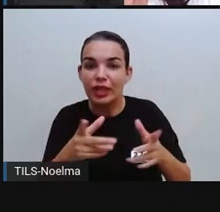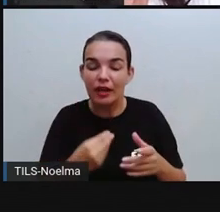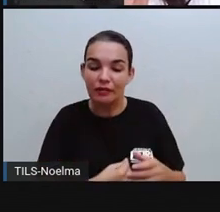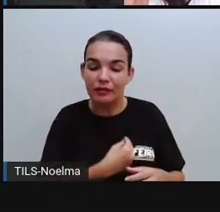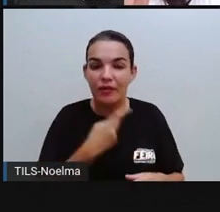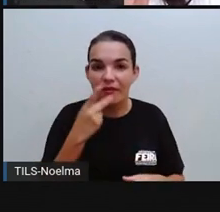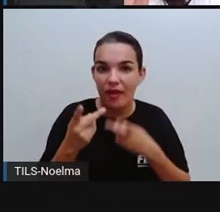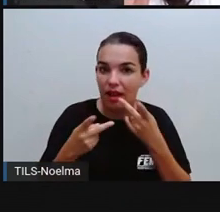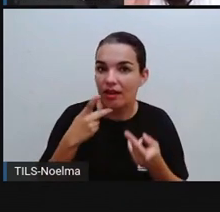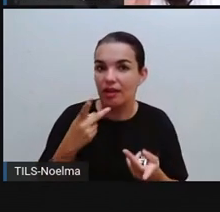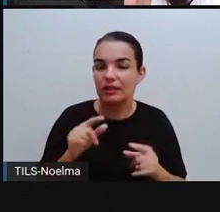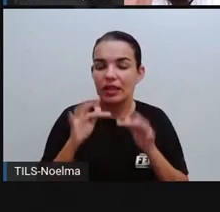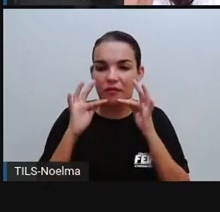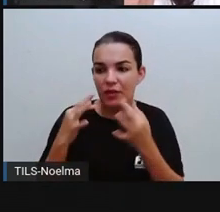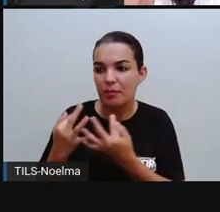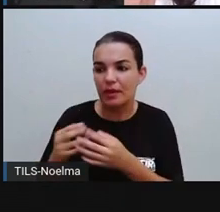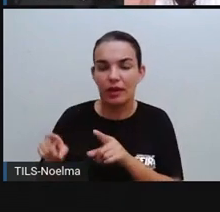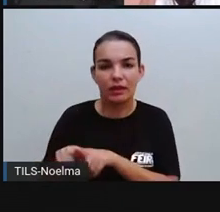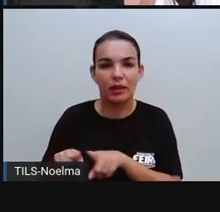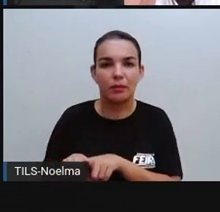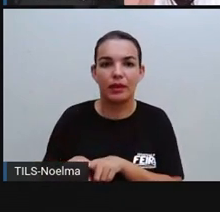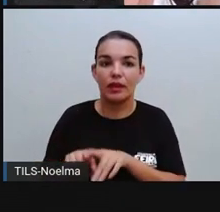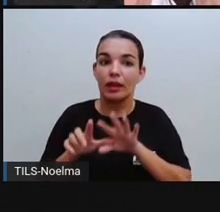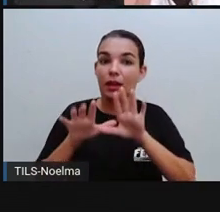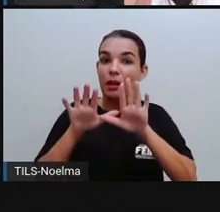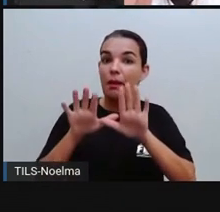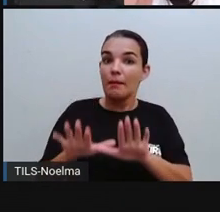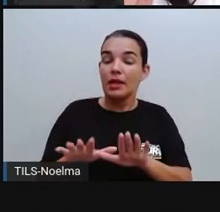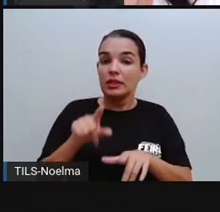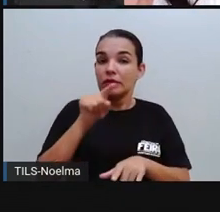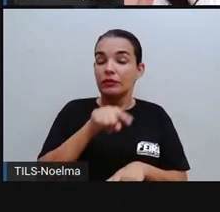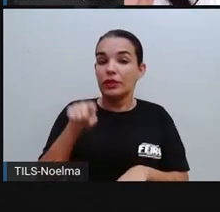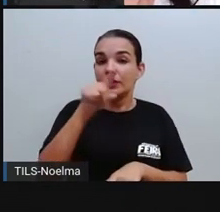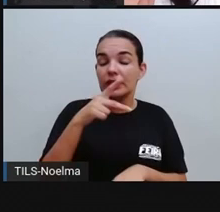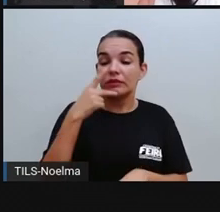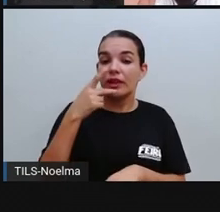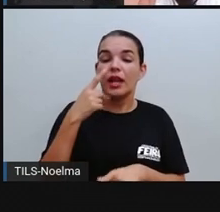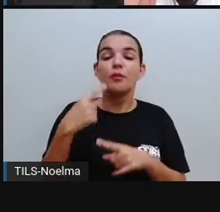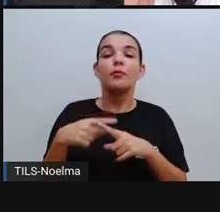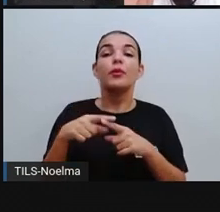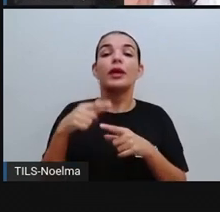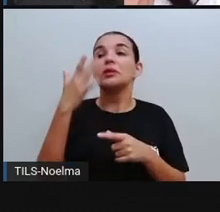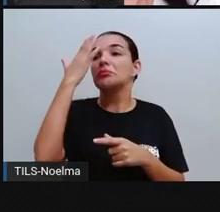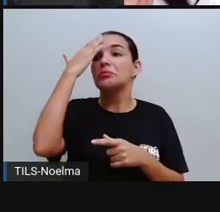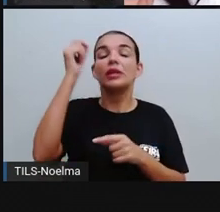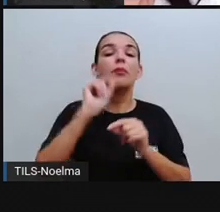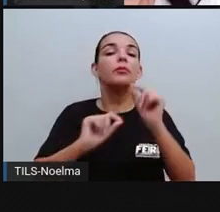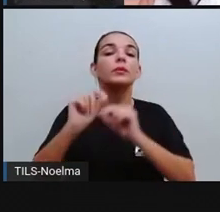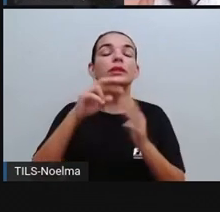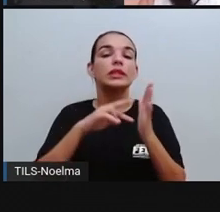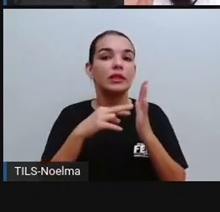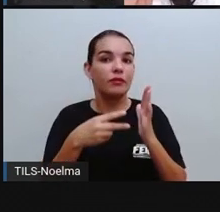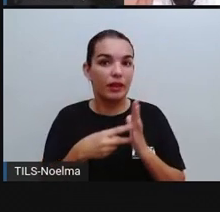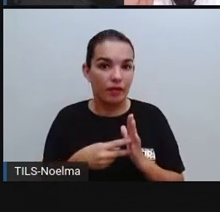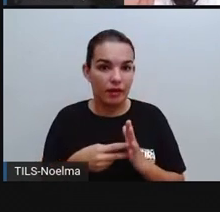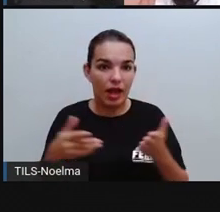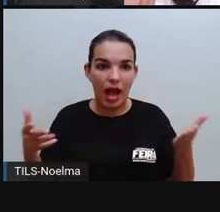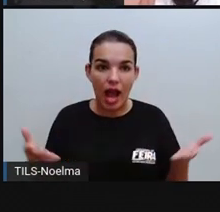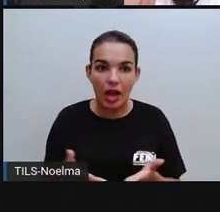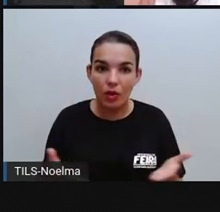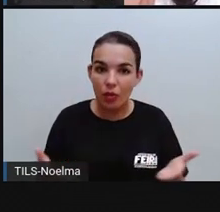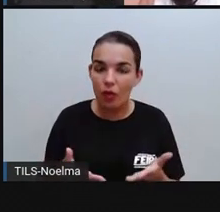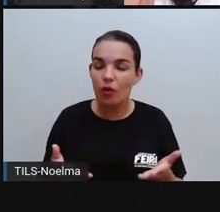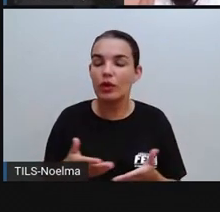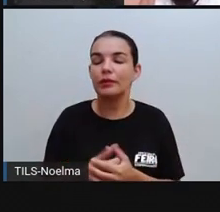parte do vocabulário da família de vocês e vocês falarem porque vocês não sabiam o que significavam. E a partir desse